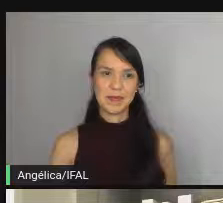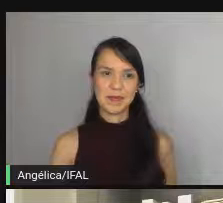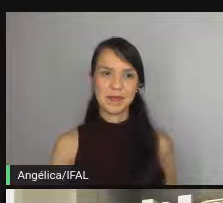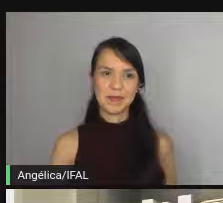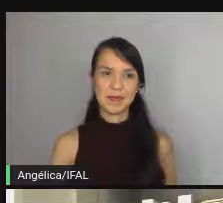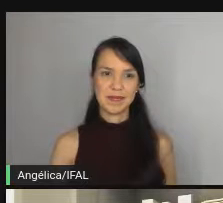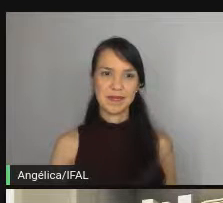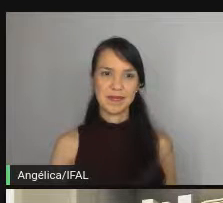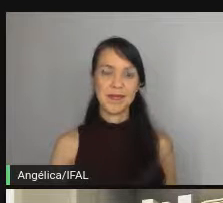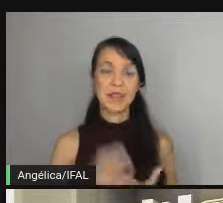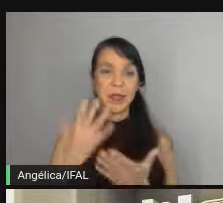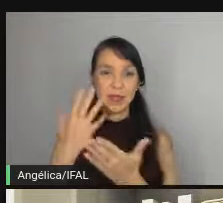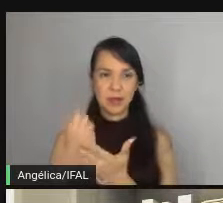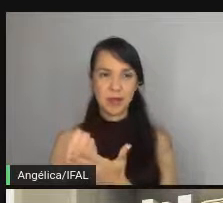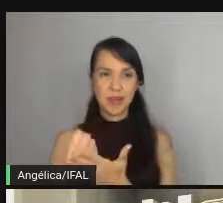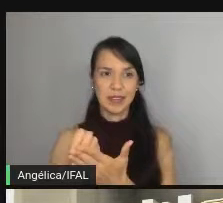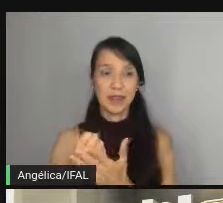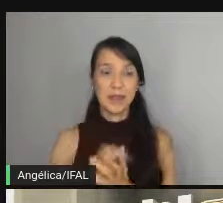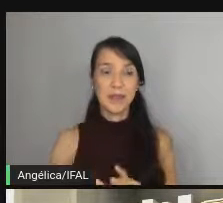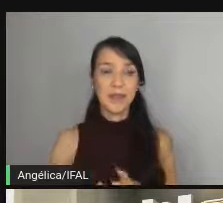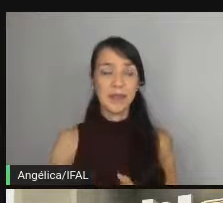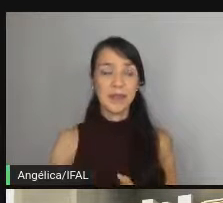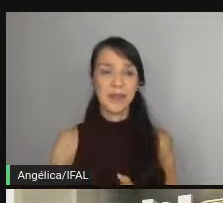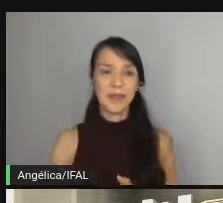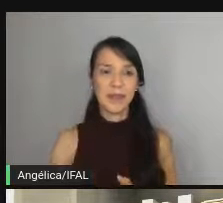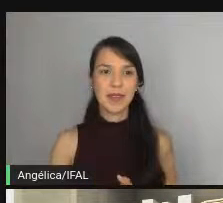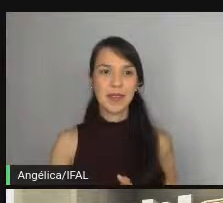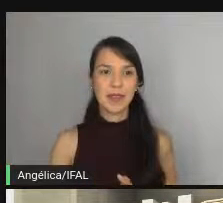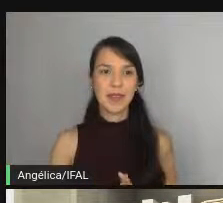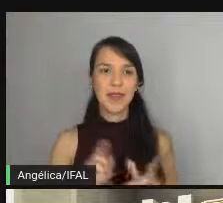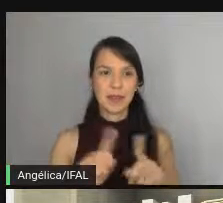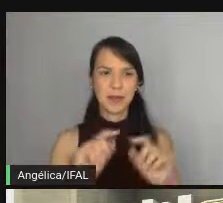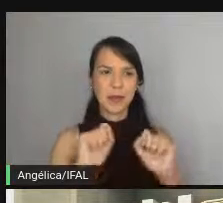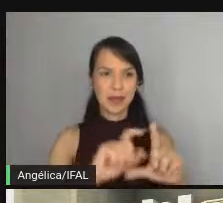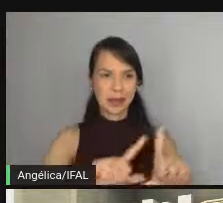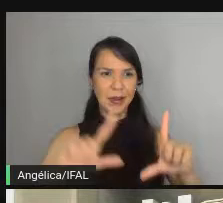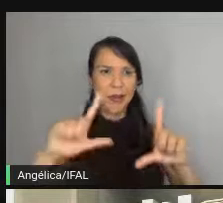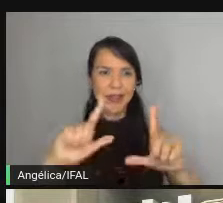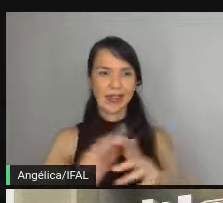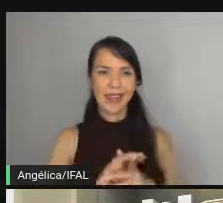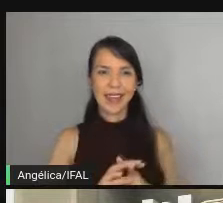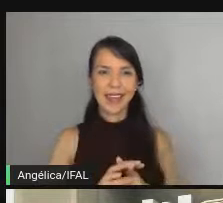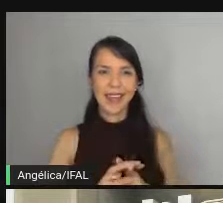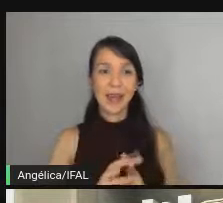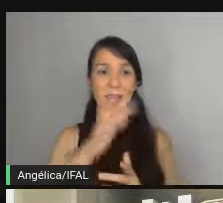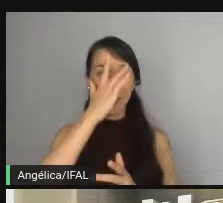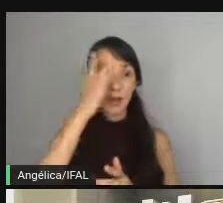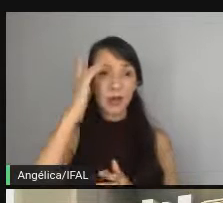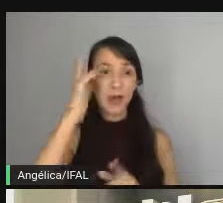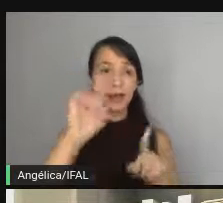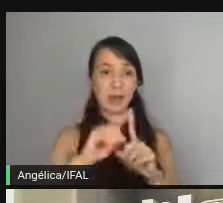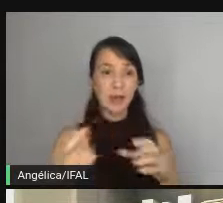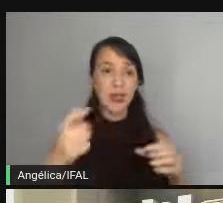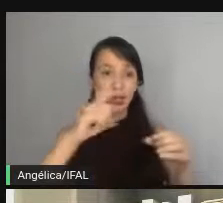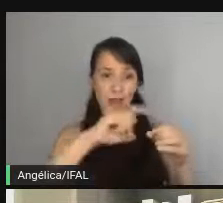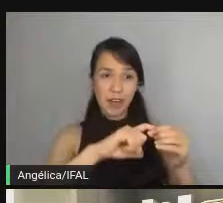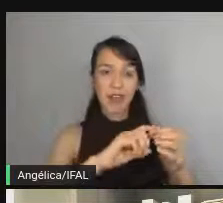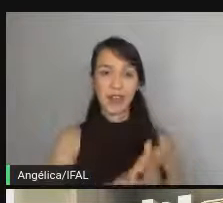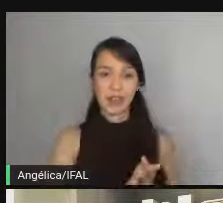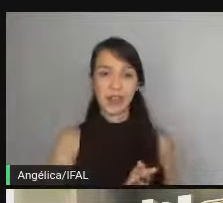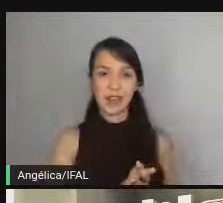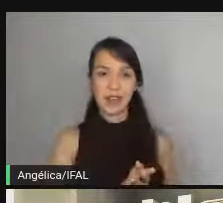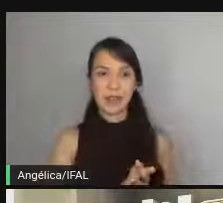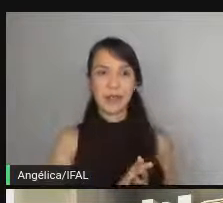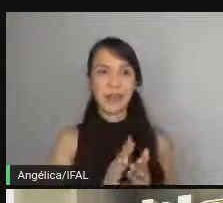Vou baixar aqui e... Pode até compartilhar a tela aí. Galera, e depois a gente volta para cá para o pessoal